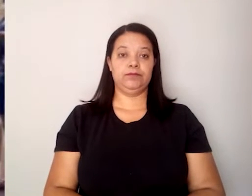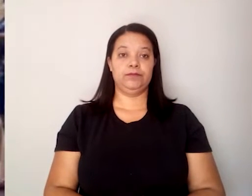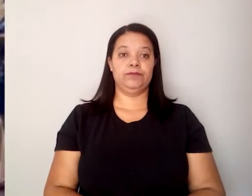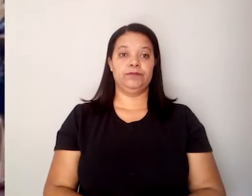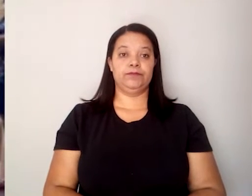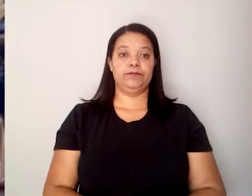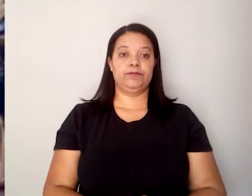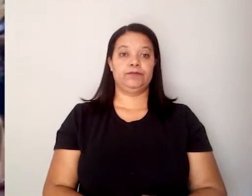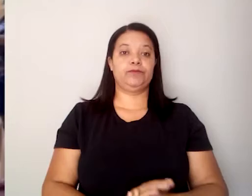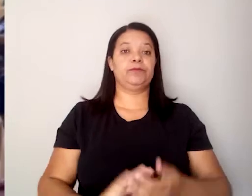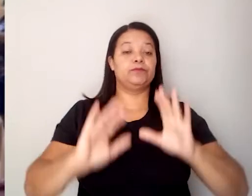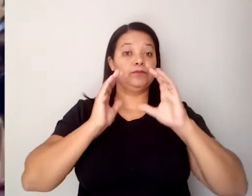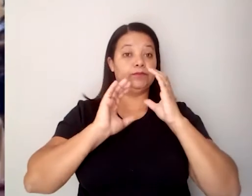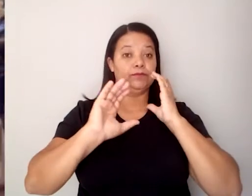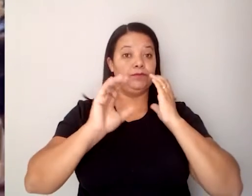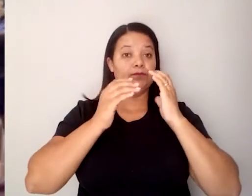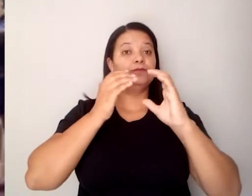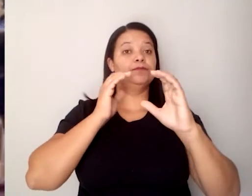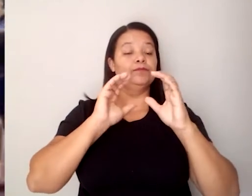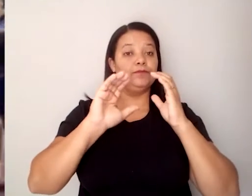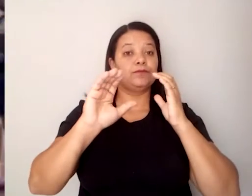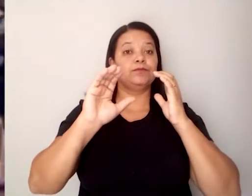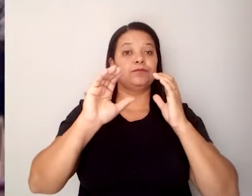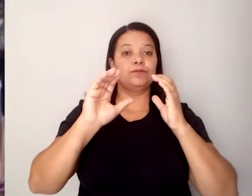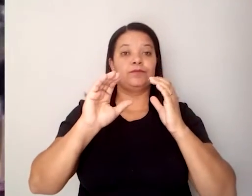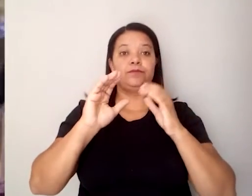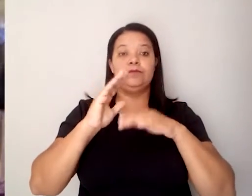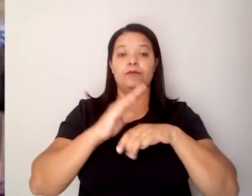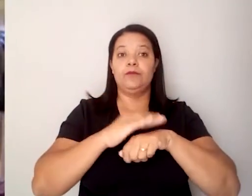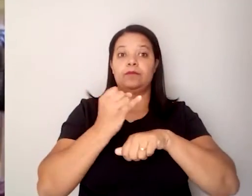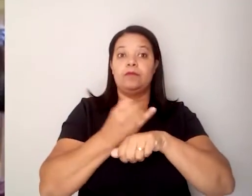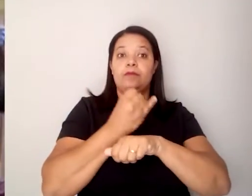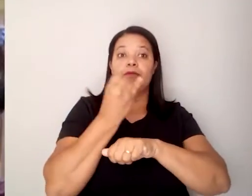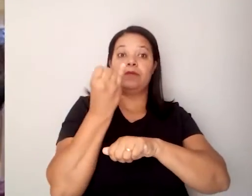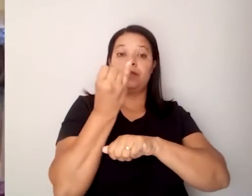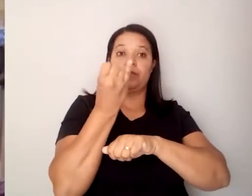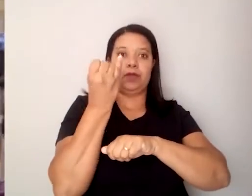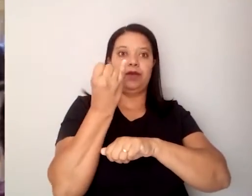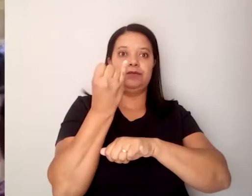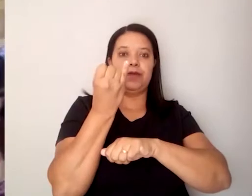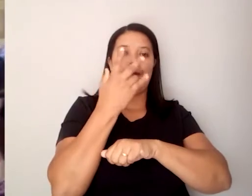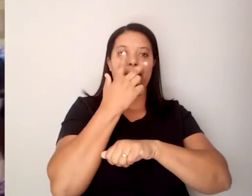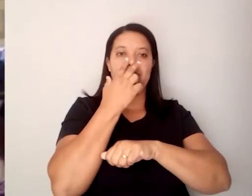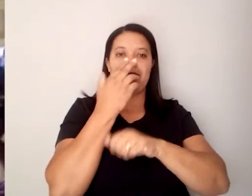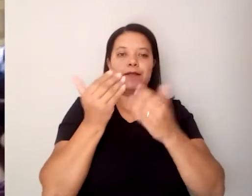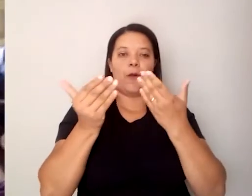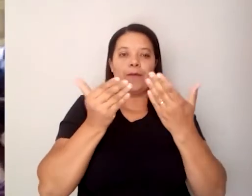Os cantos são a essência, no sentido, a essência de um suco, de uma fruta.